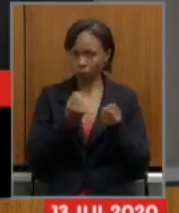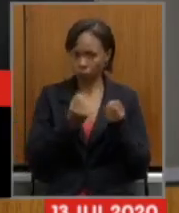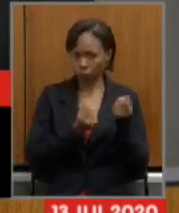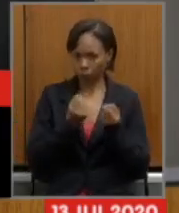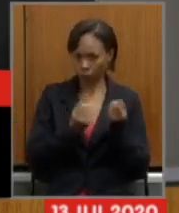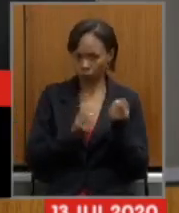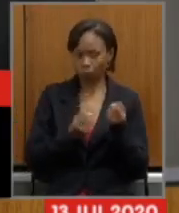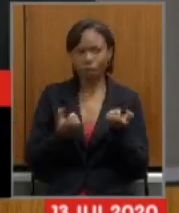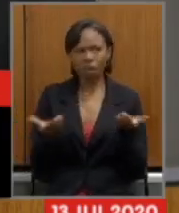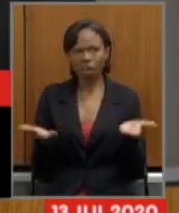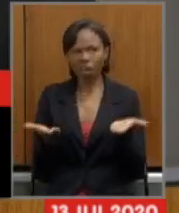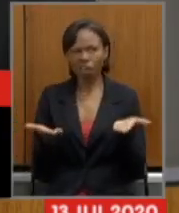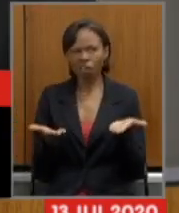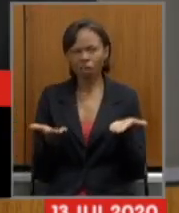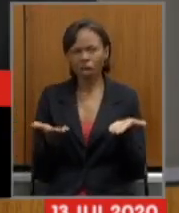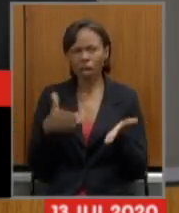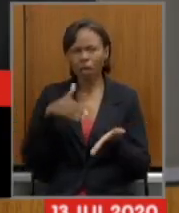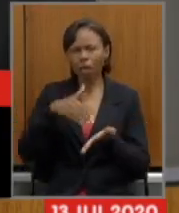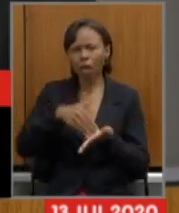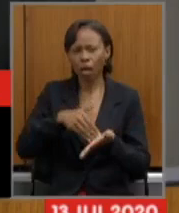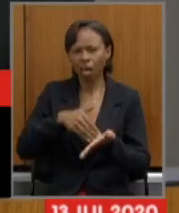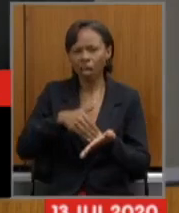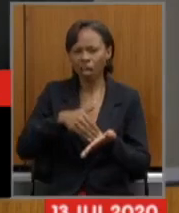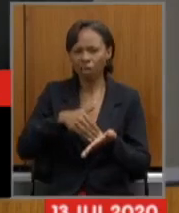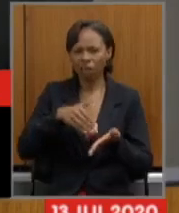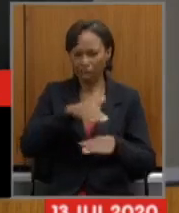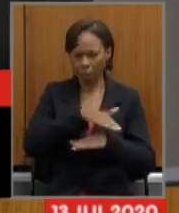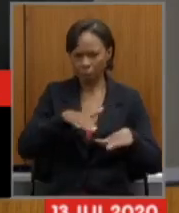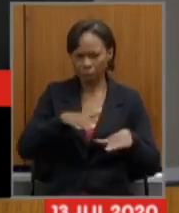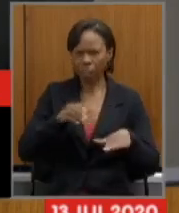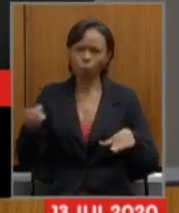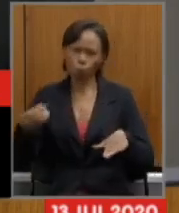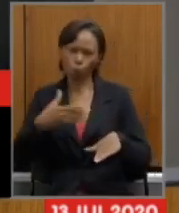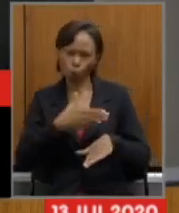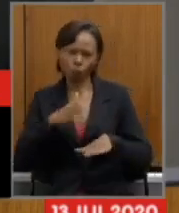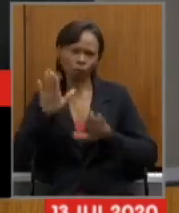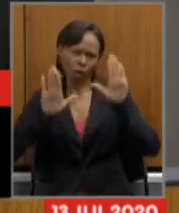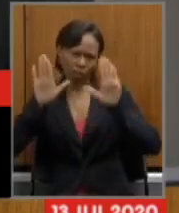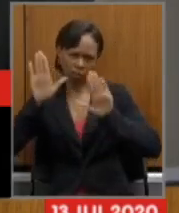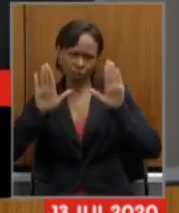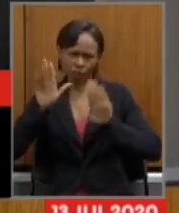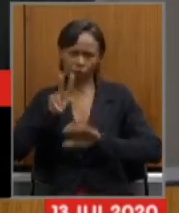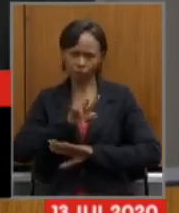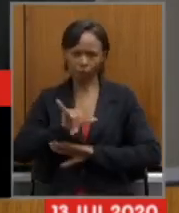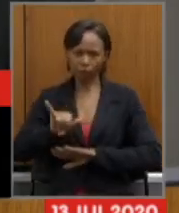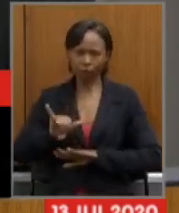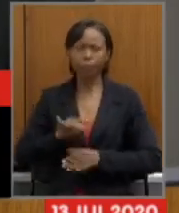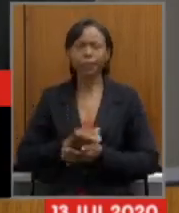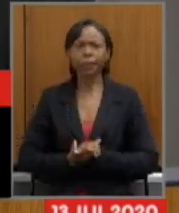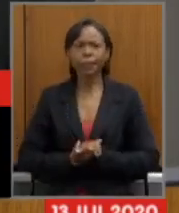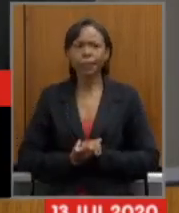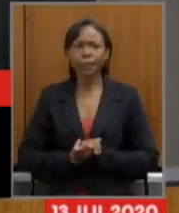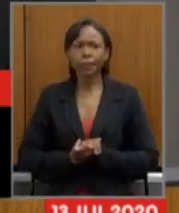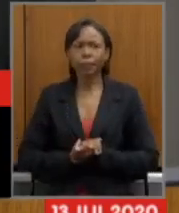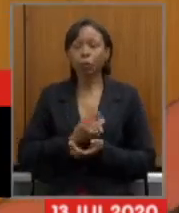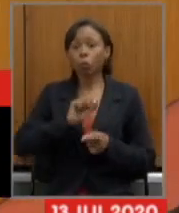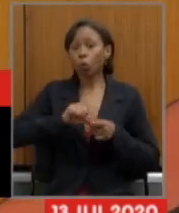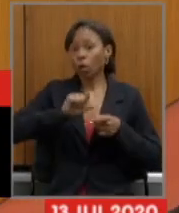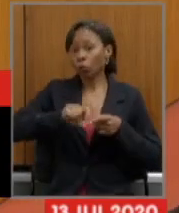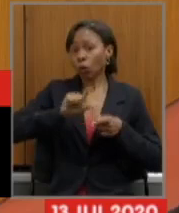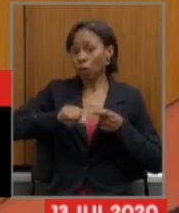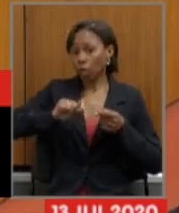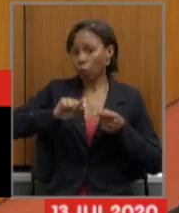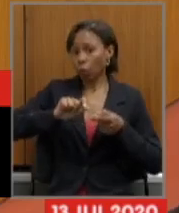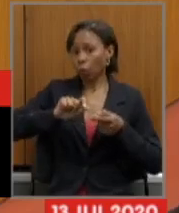que agora vai vencer e que nós vamos fazer nova licitação um contrato de aluguel de carro da